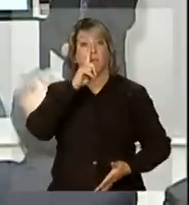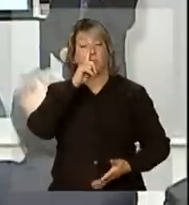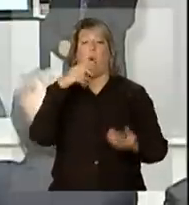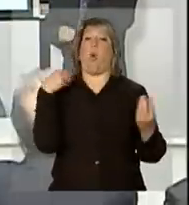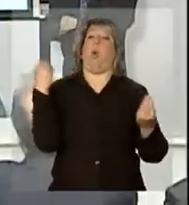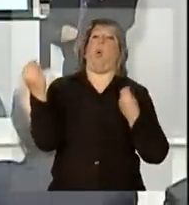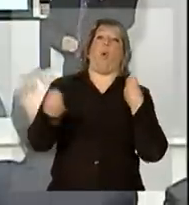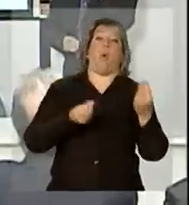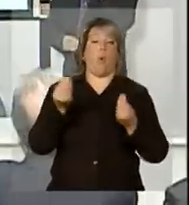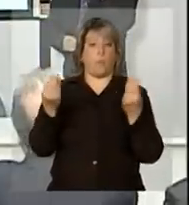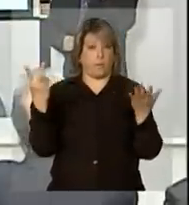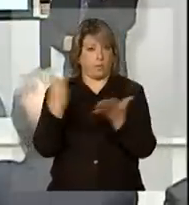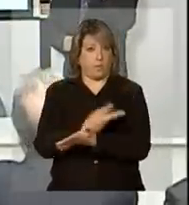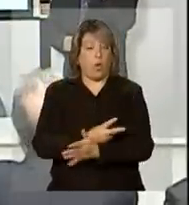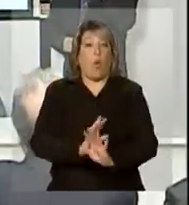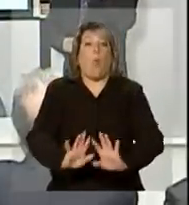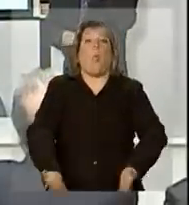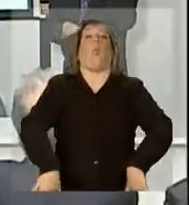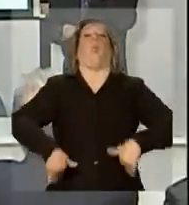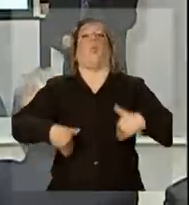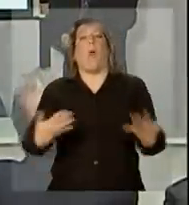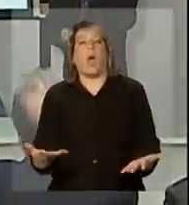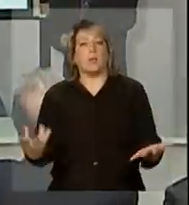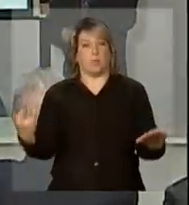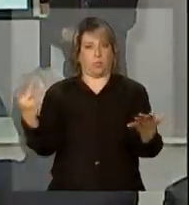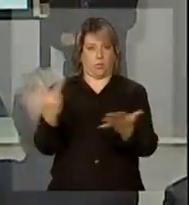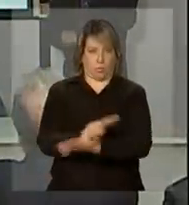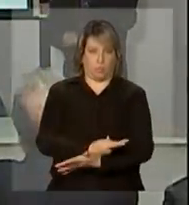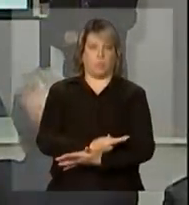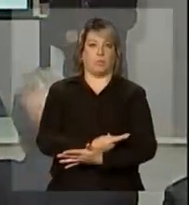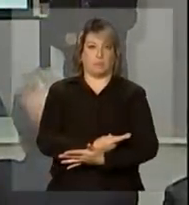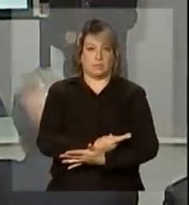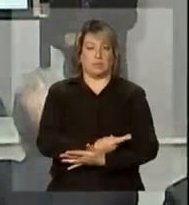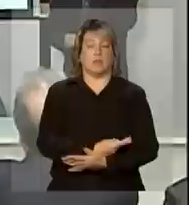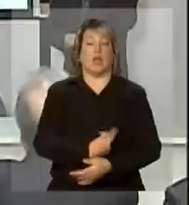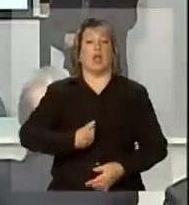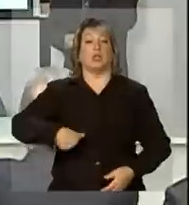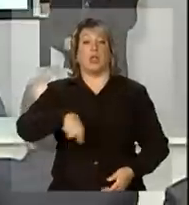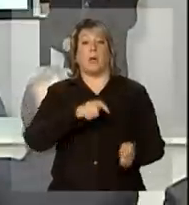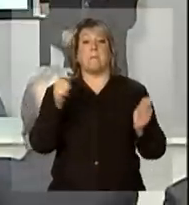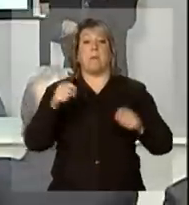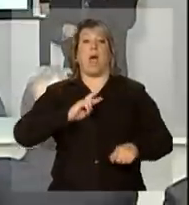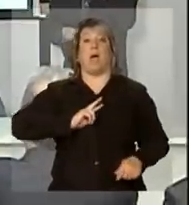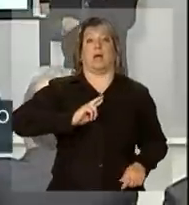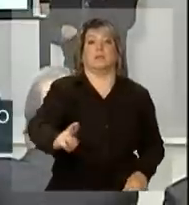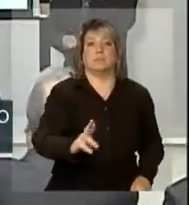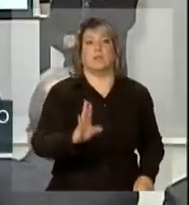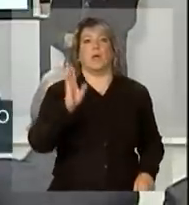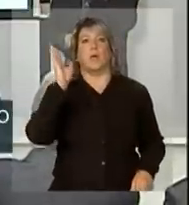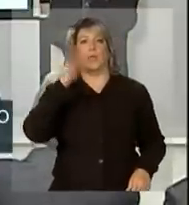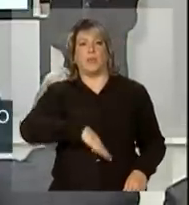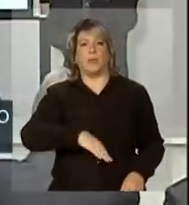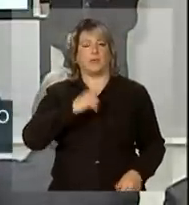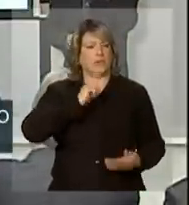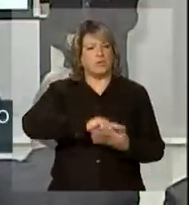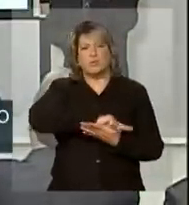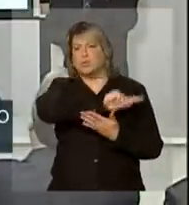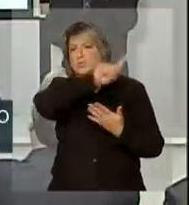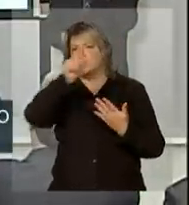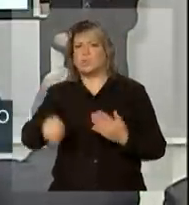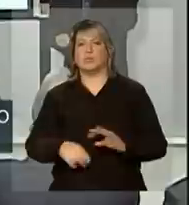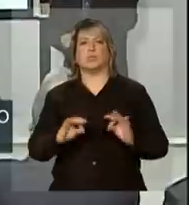ocorrem, quando elas ocorrem, qual que é a nossa capacidade de resposta, usando um leque total